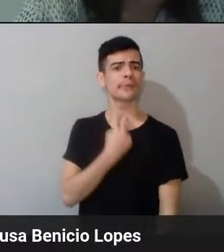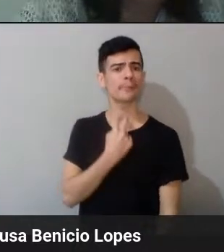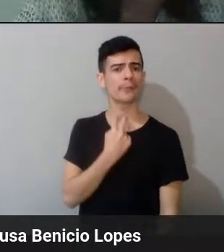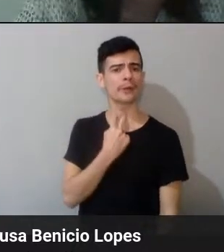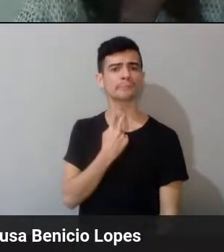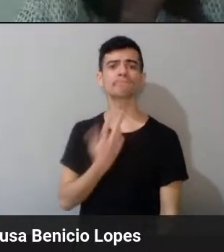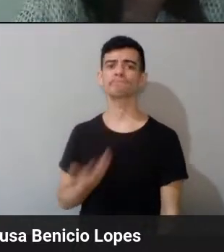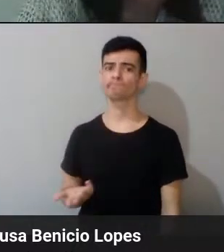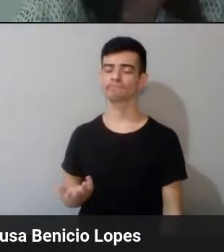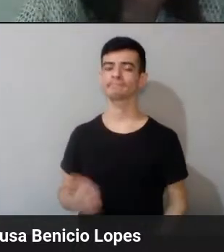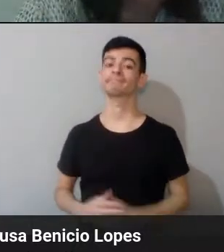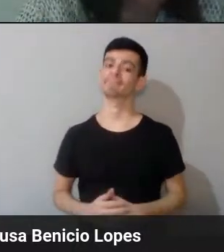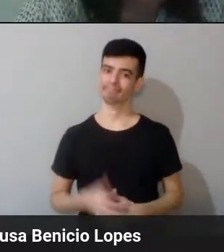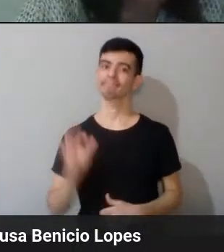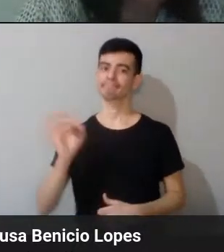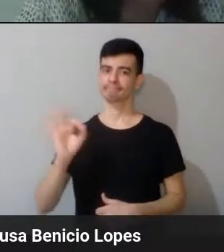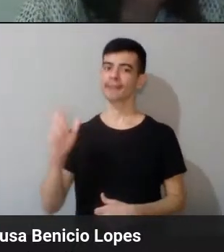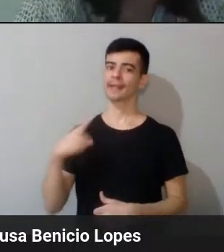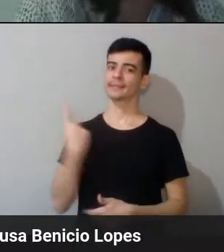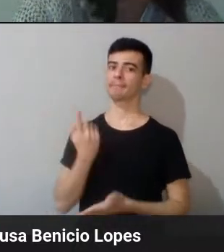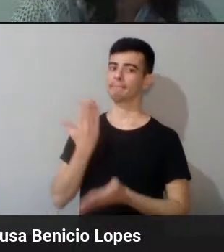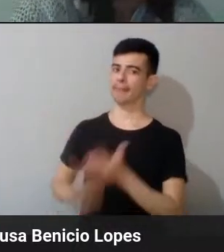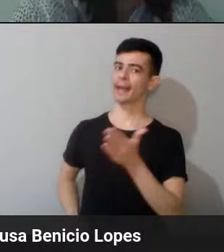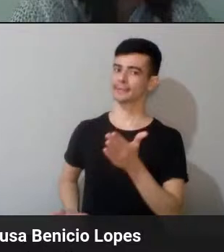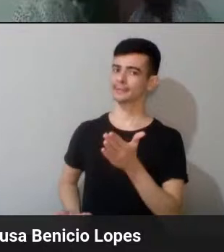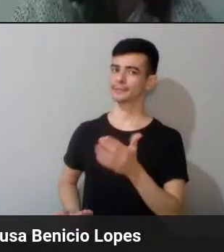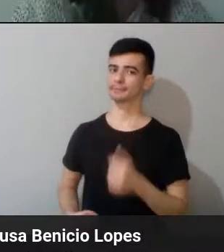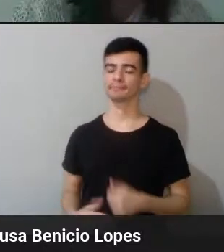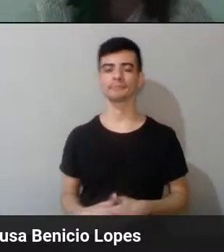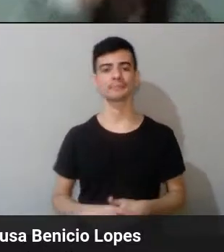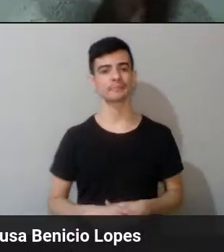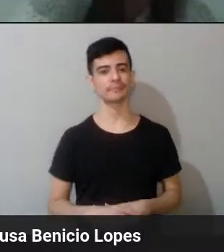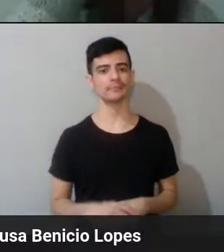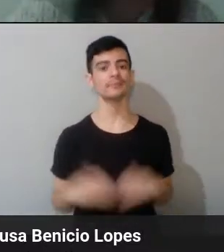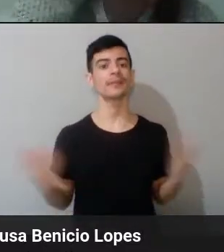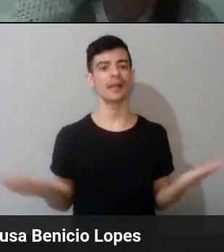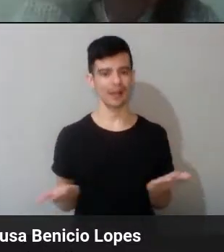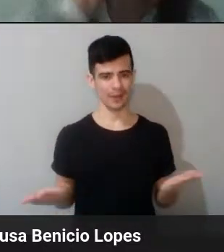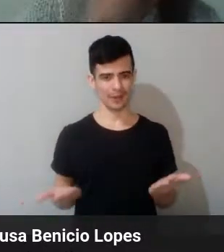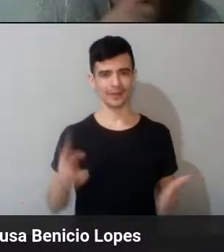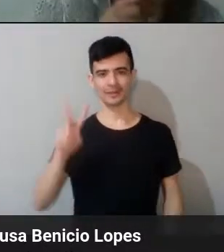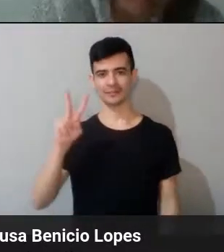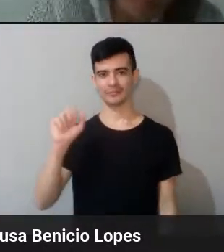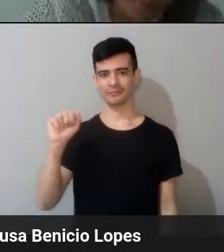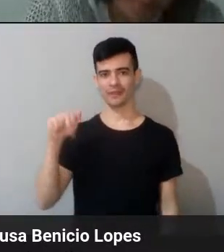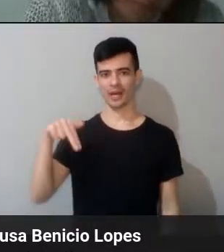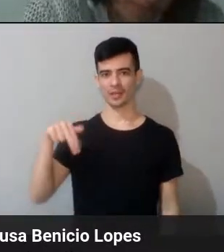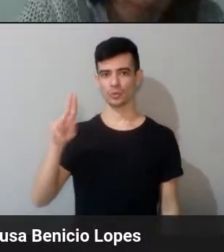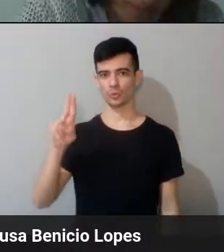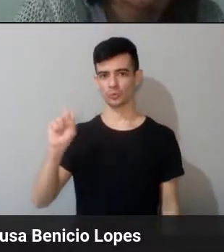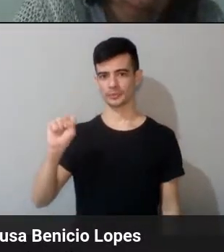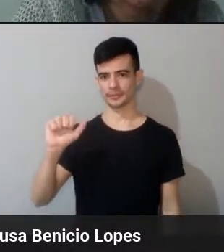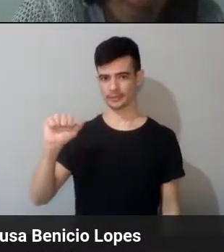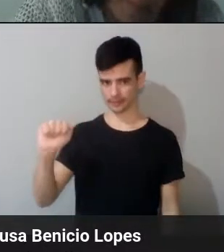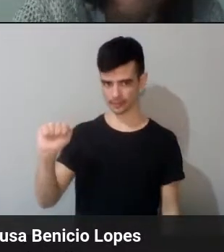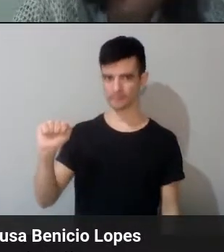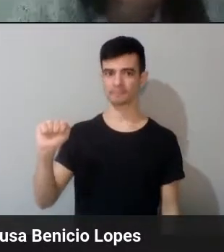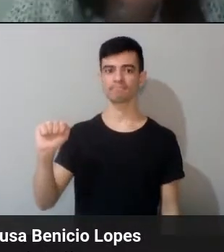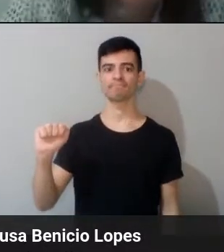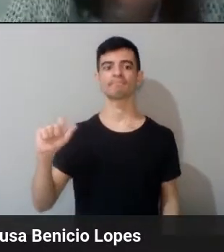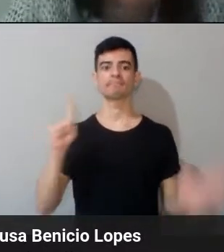Gente, deixa eu ler aqui a pergunta da Vanusa Benício Lopes. Ela diz assim, o fato do indígena